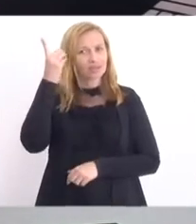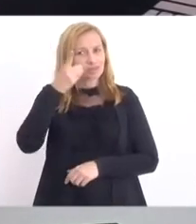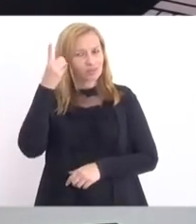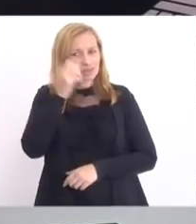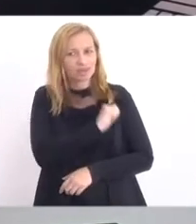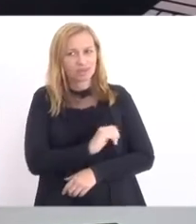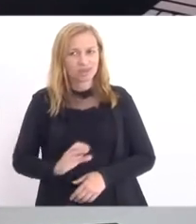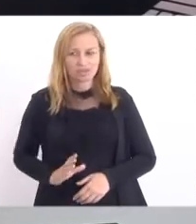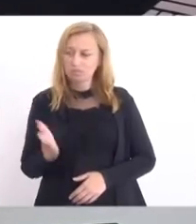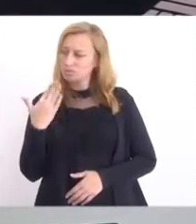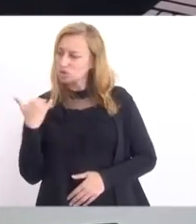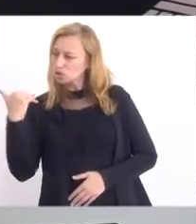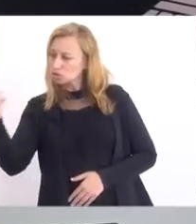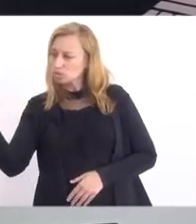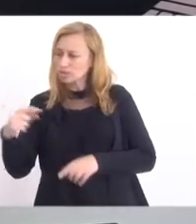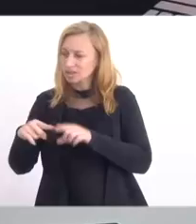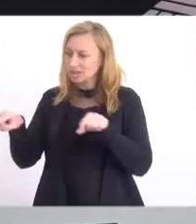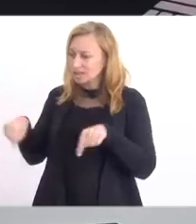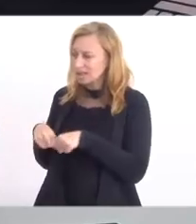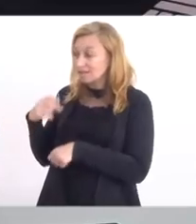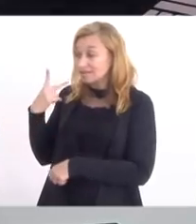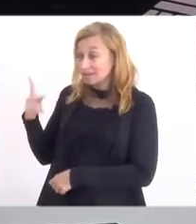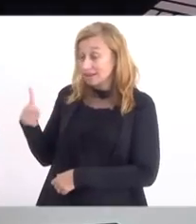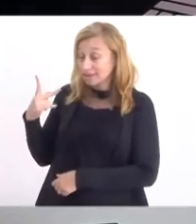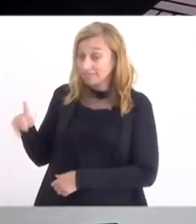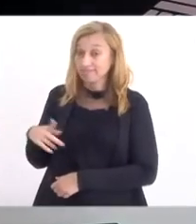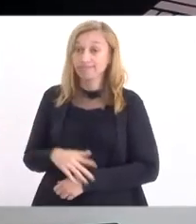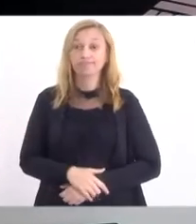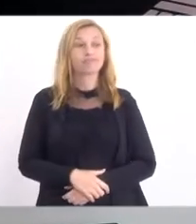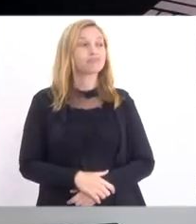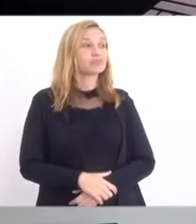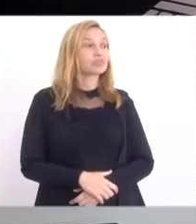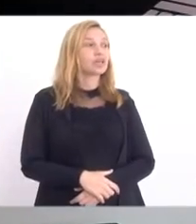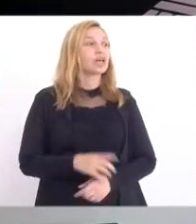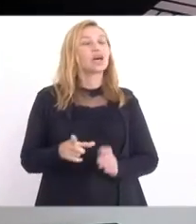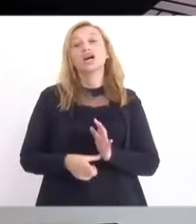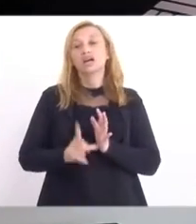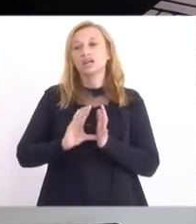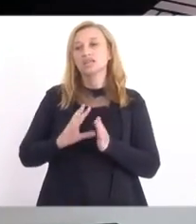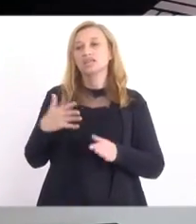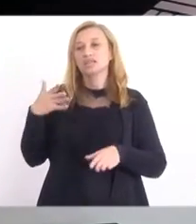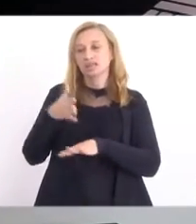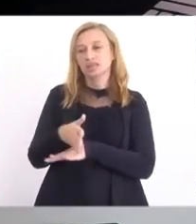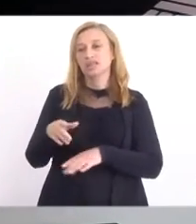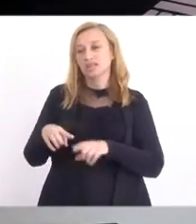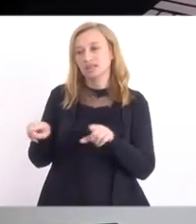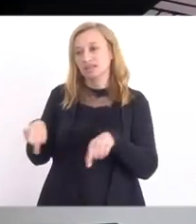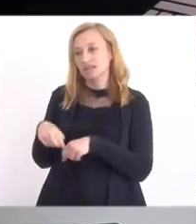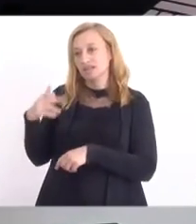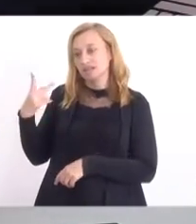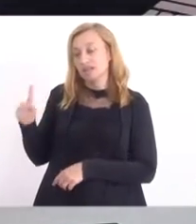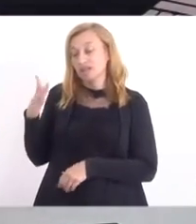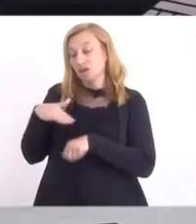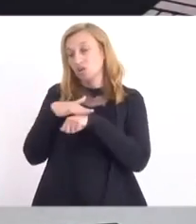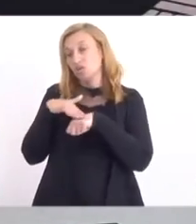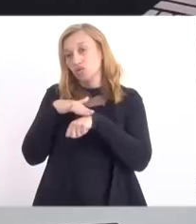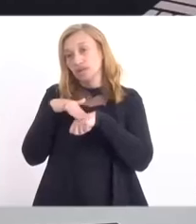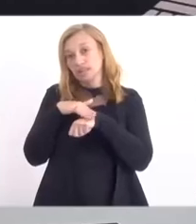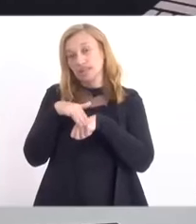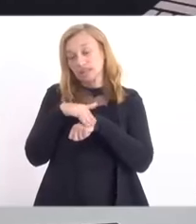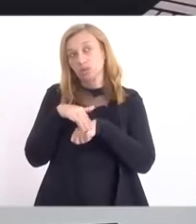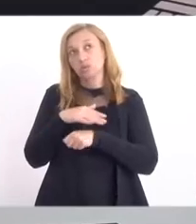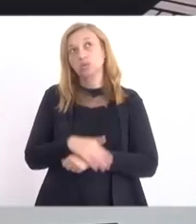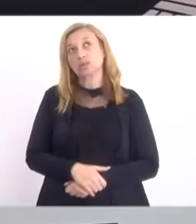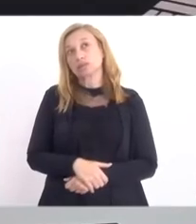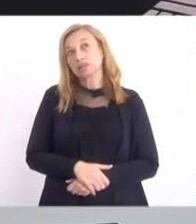chamou do gabinete dele. E, antes de entrar no gabinete, eu estava conversando antes de sala,